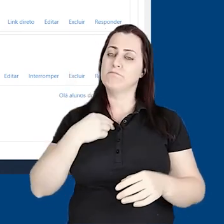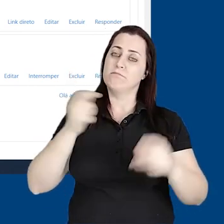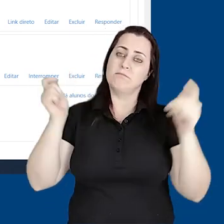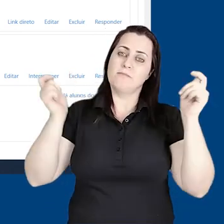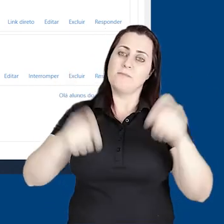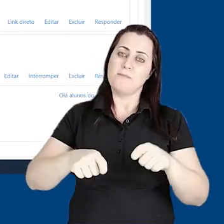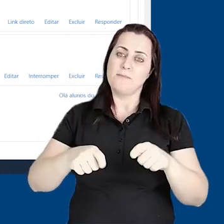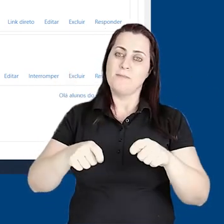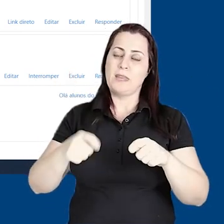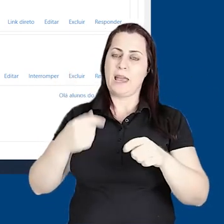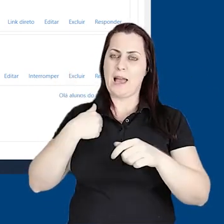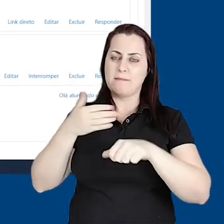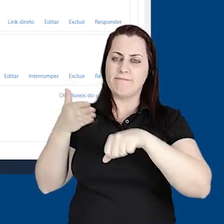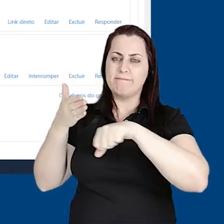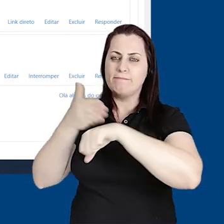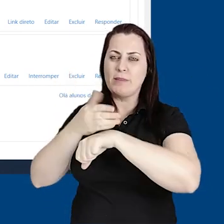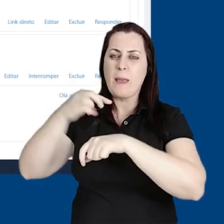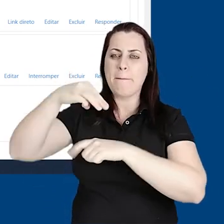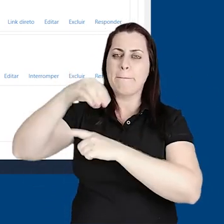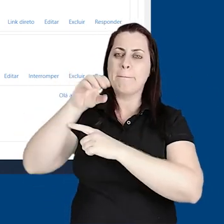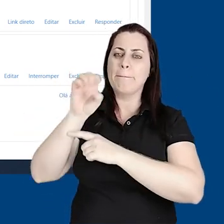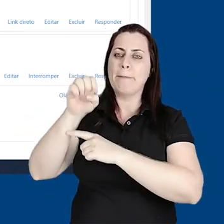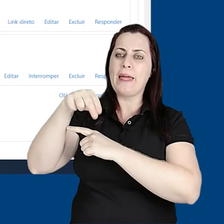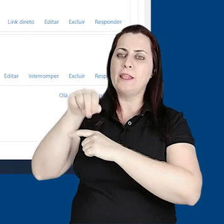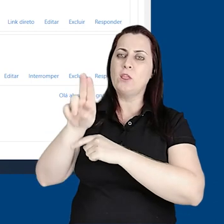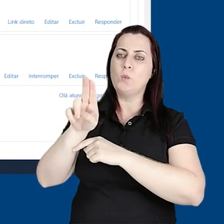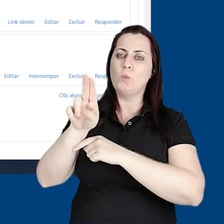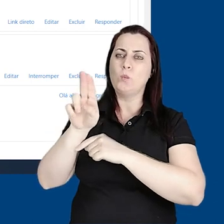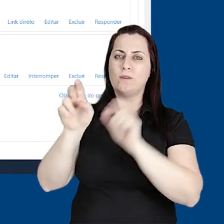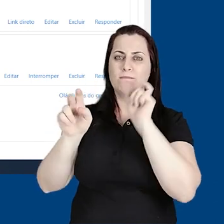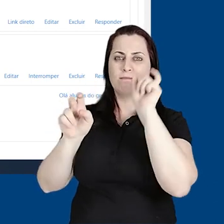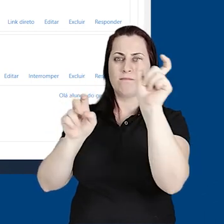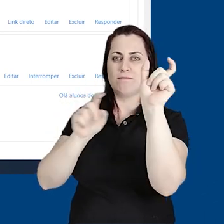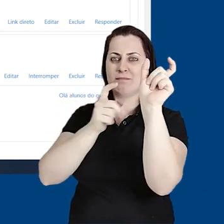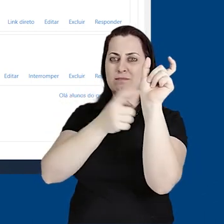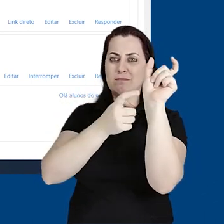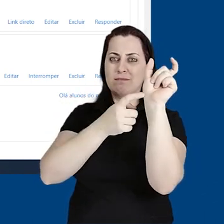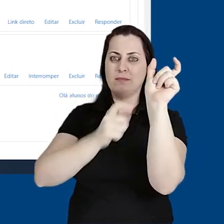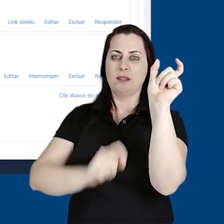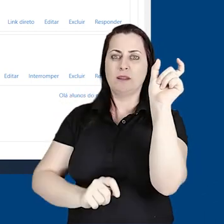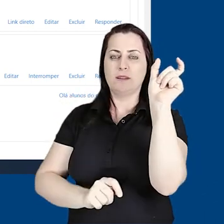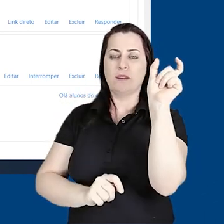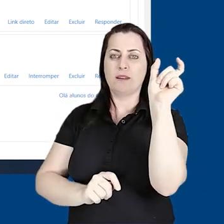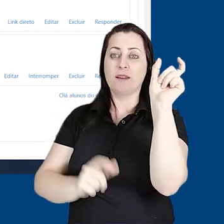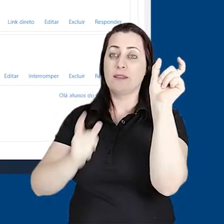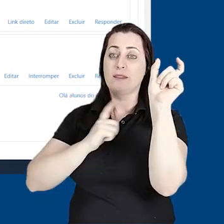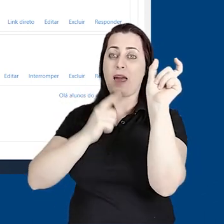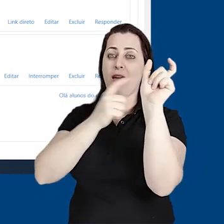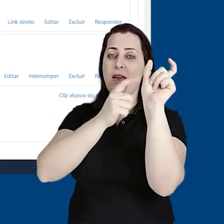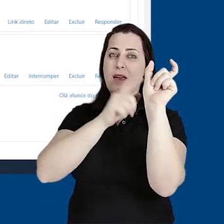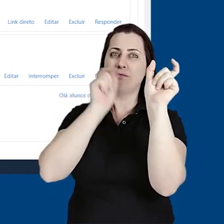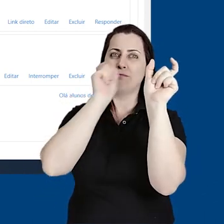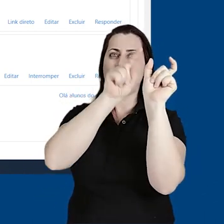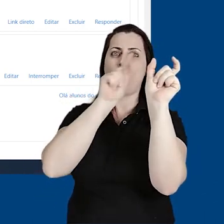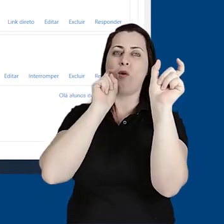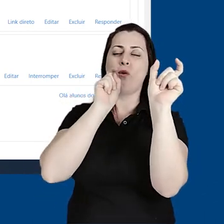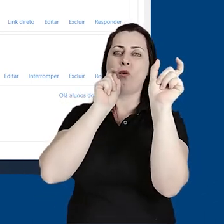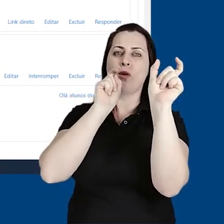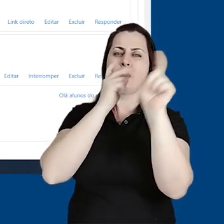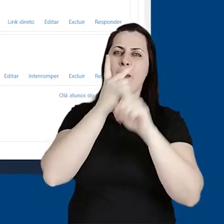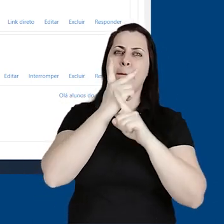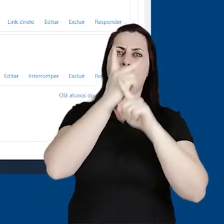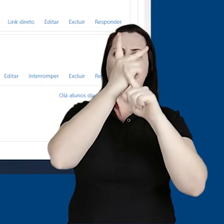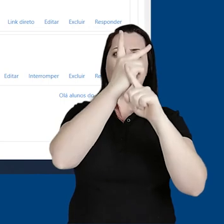Ou, poderia acessar o menu lateral, à esquerda,